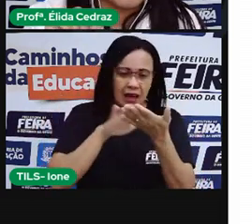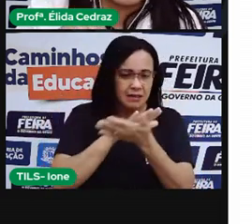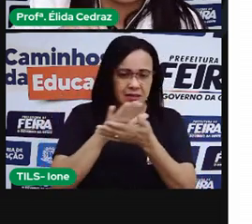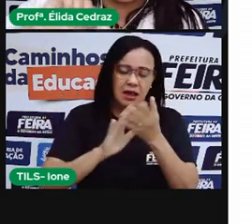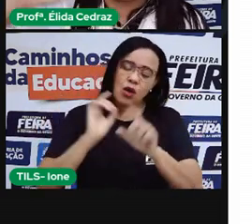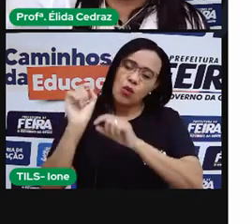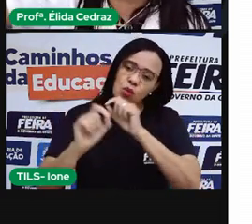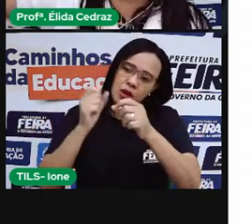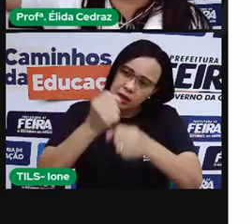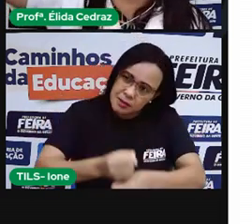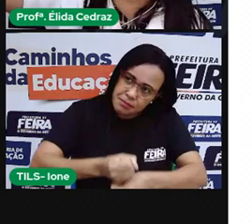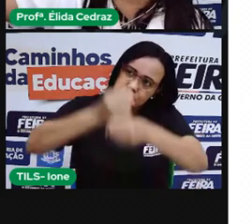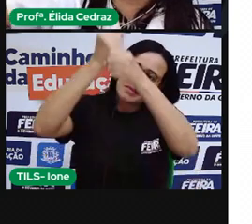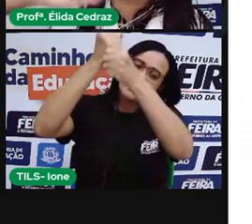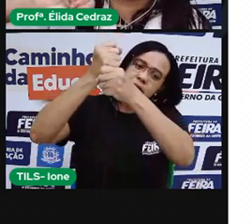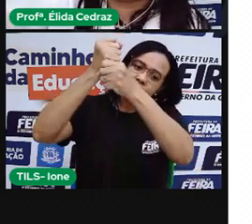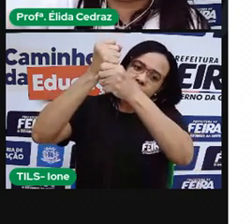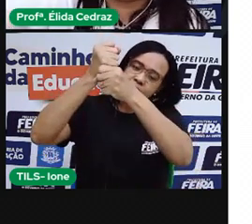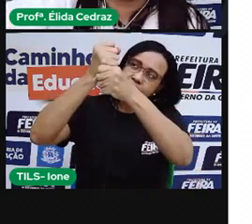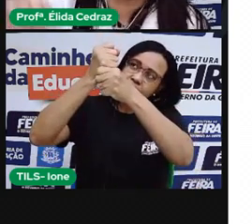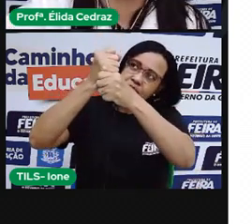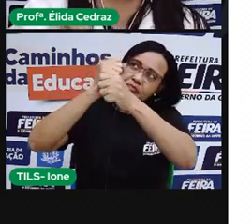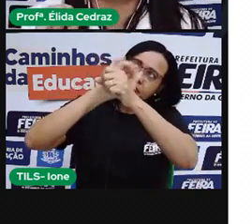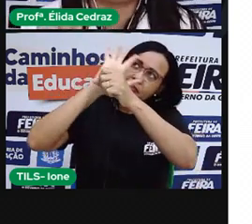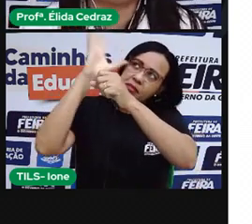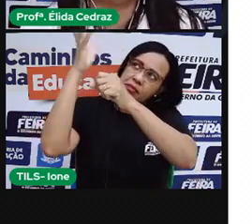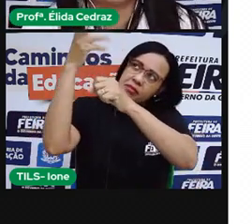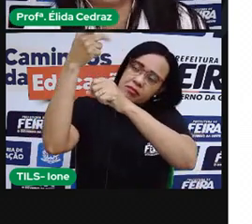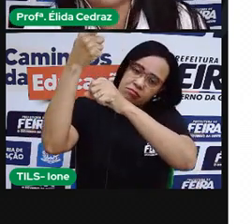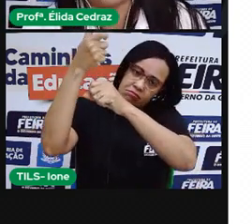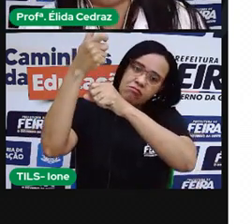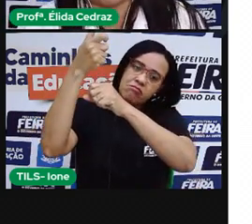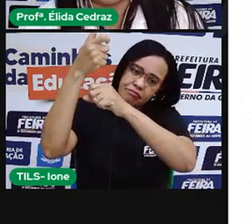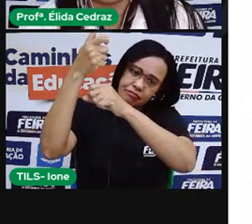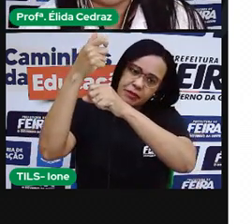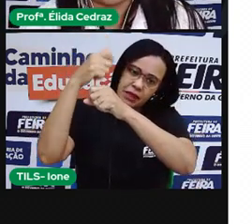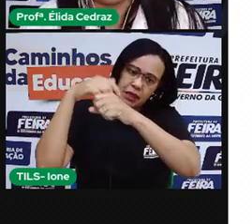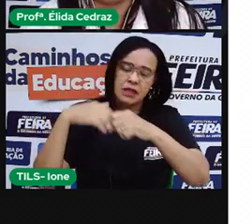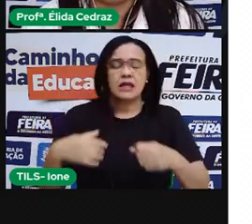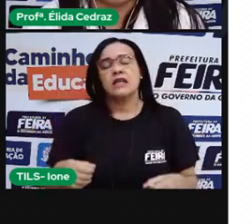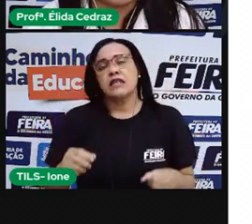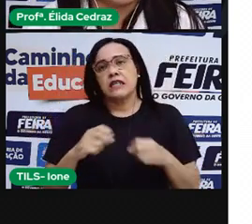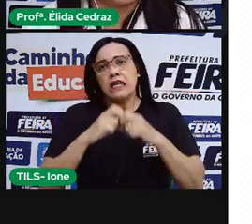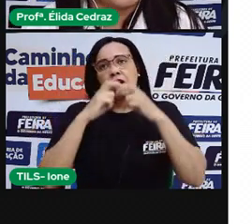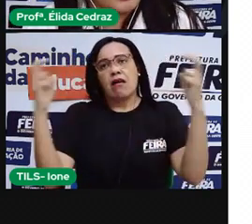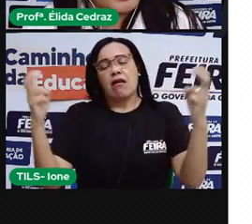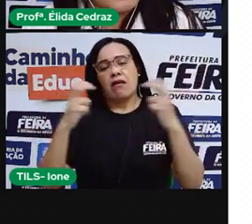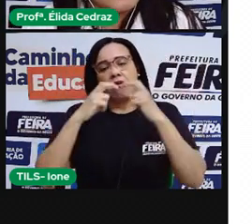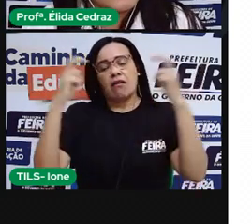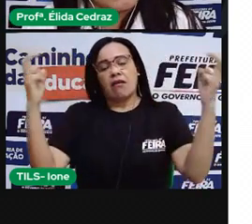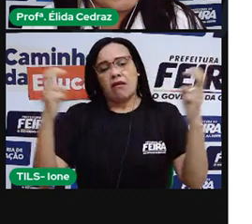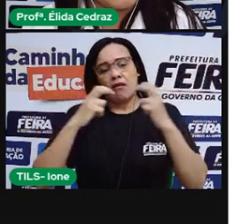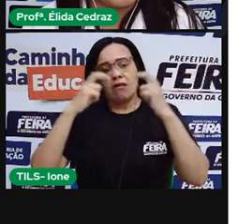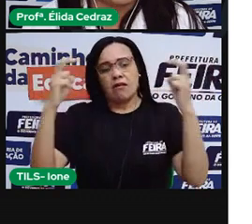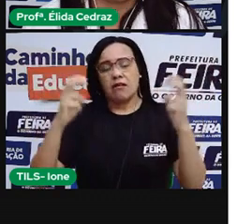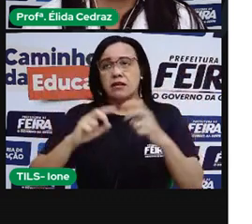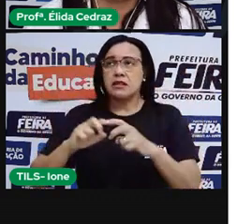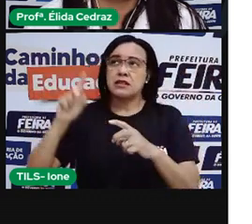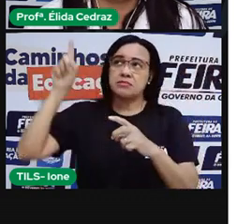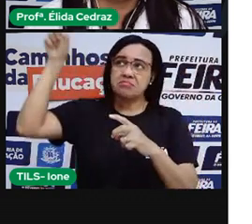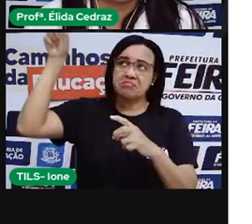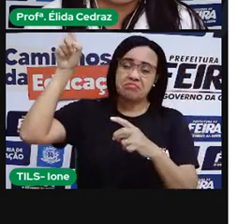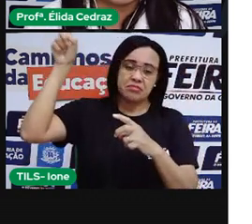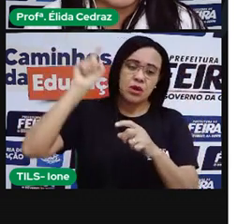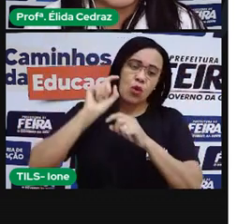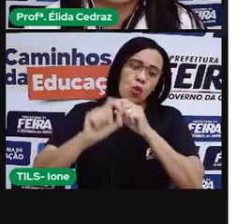filões rasgavam no céu e continuavam a gritar. Lá em cima, o